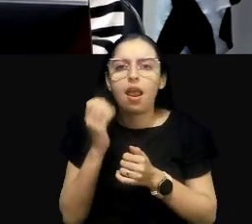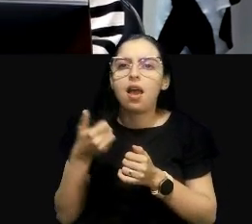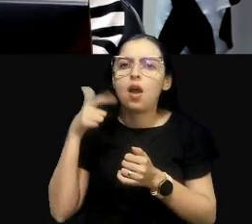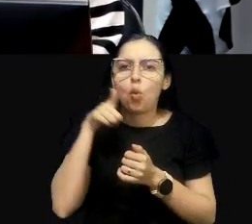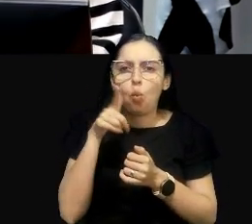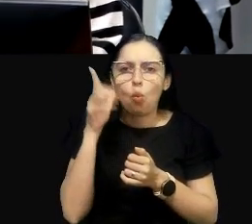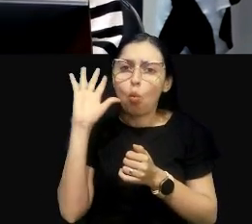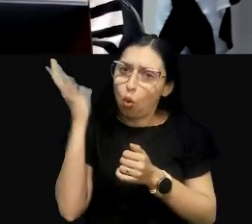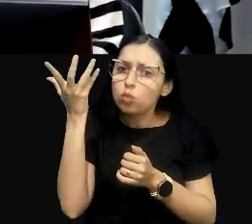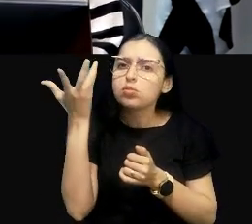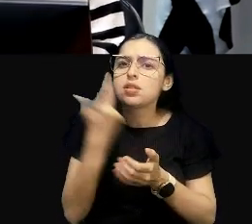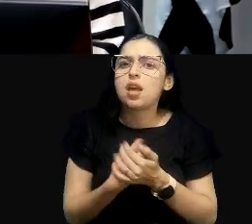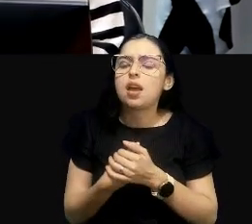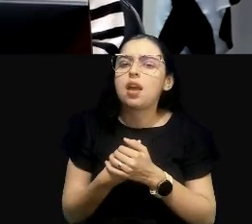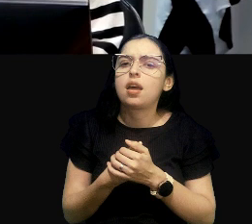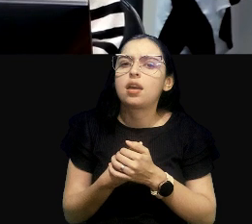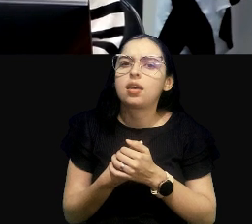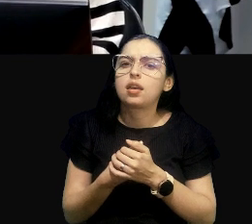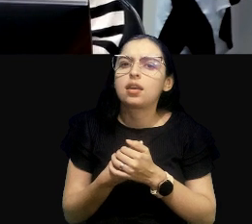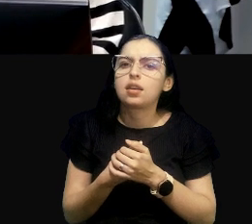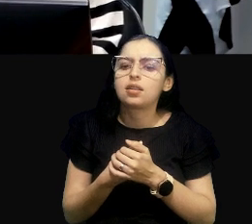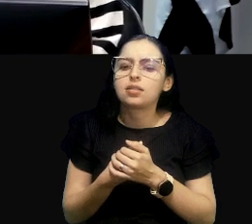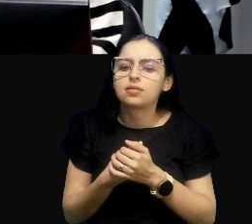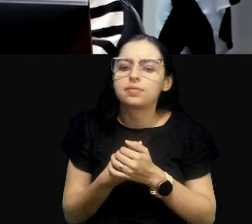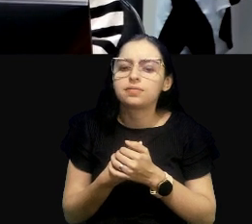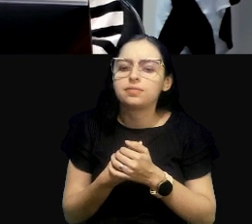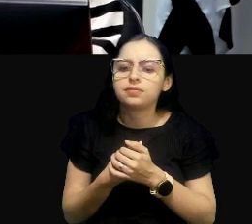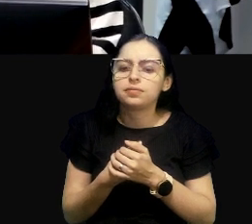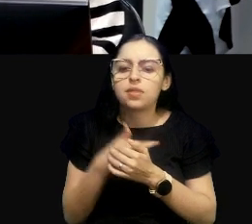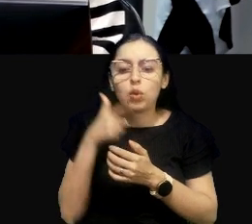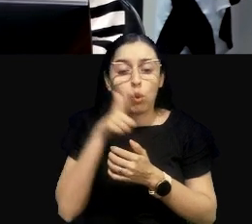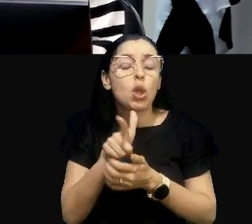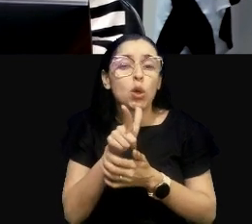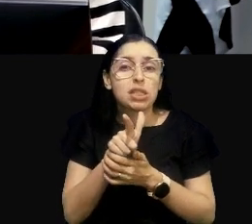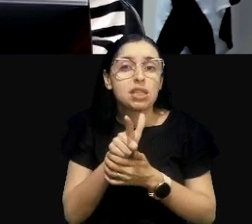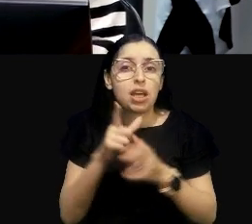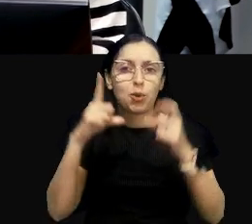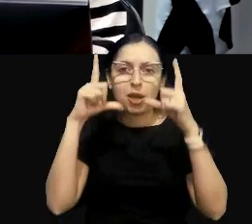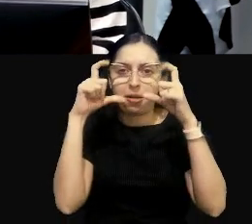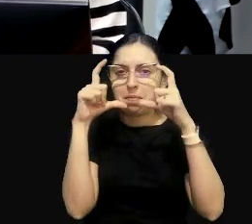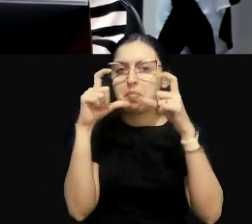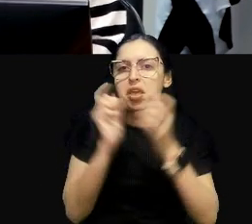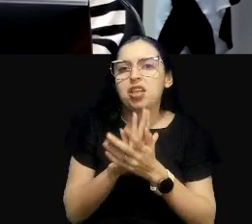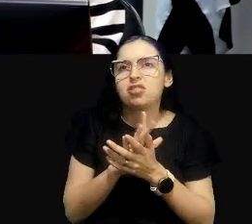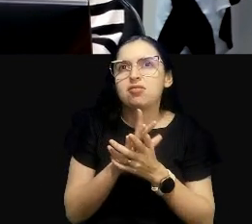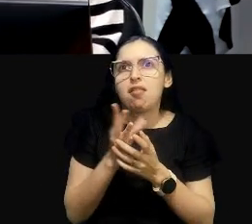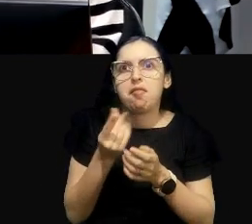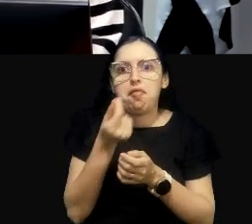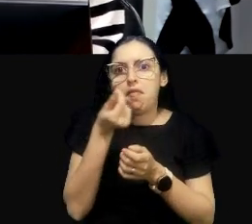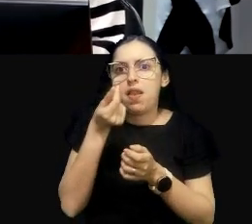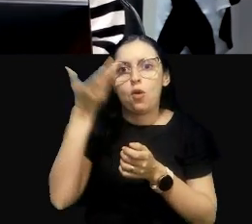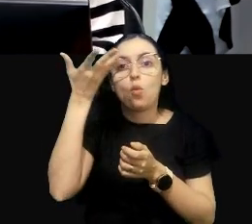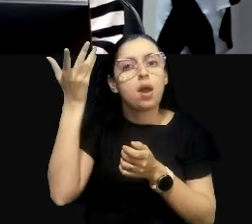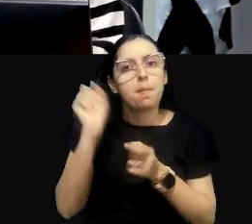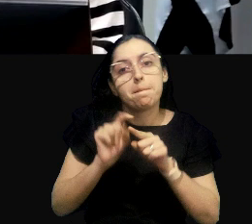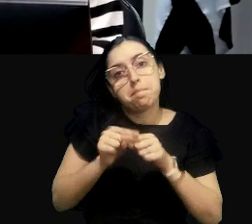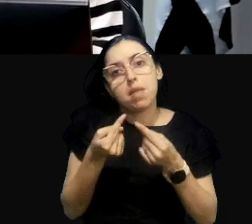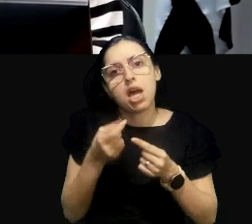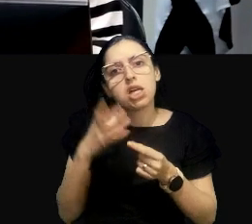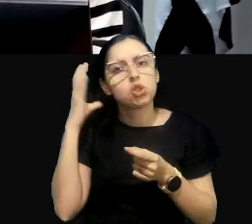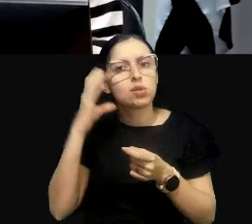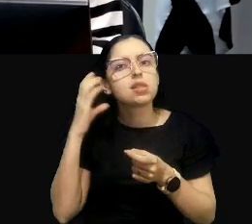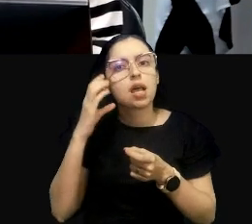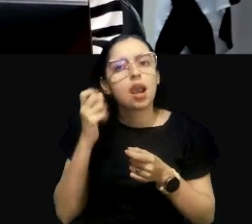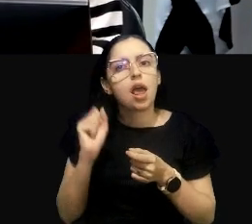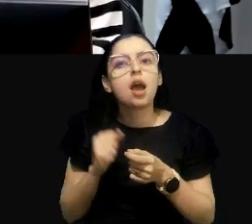o que uma máquina potente, que geralmente eles falam, é muito cara. Eu falo assim, não, mas com o seu smartphone você